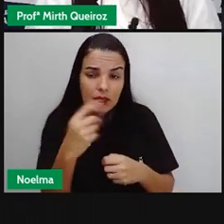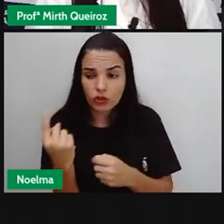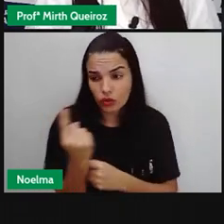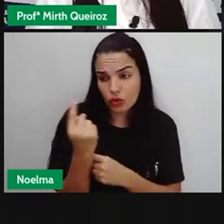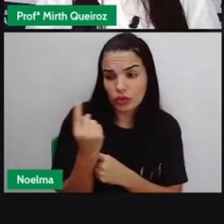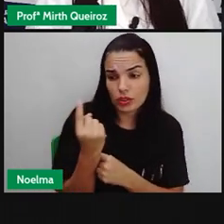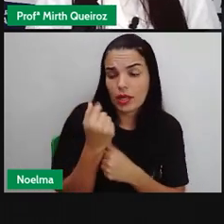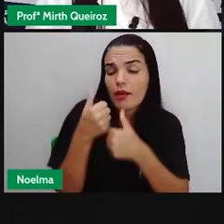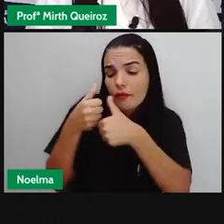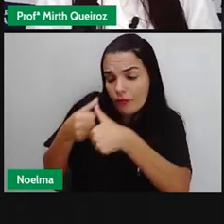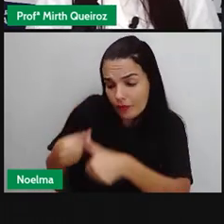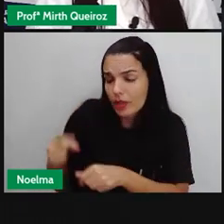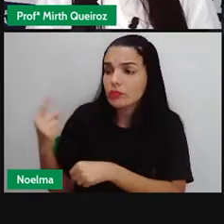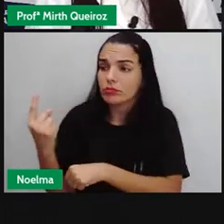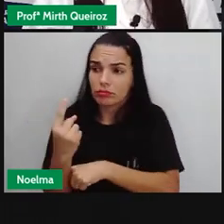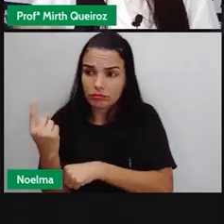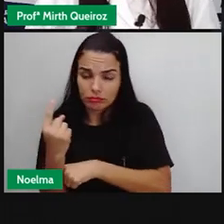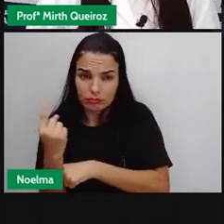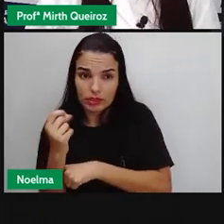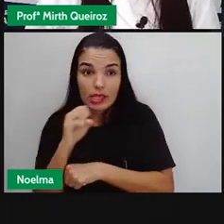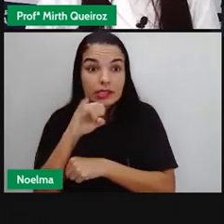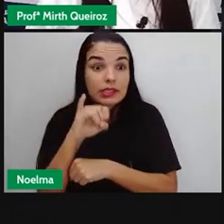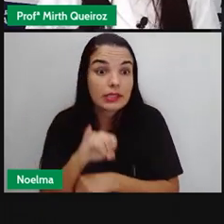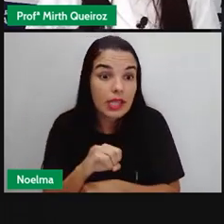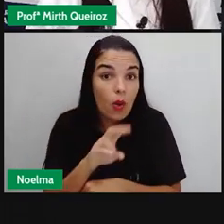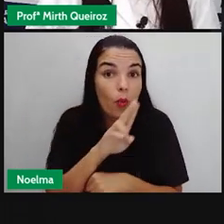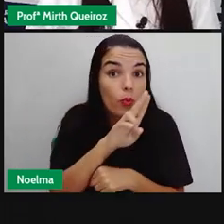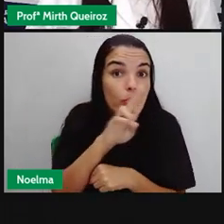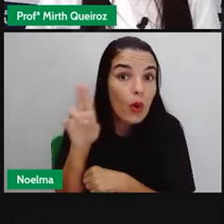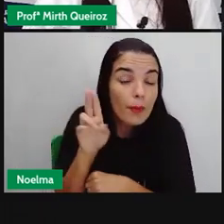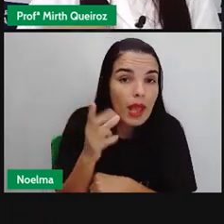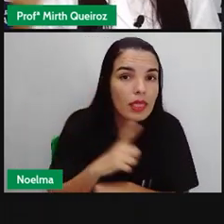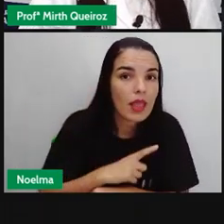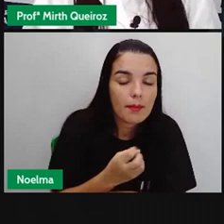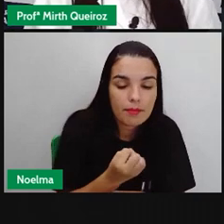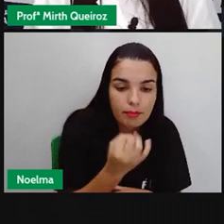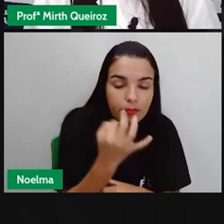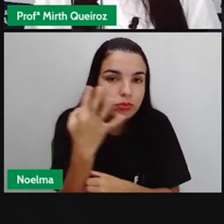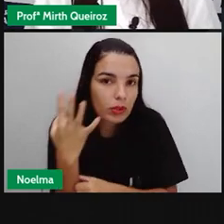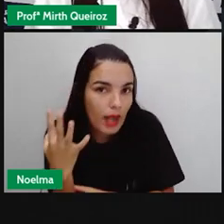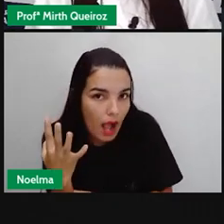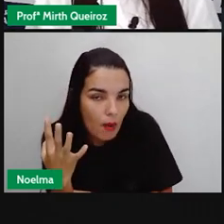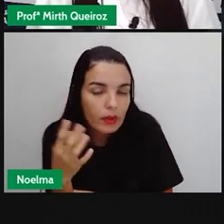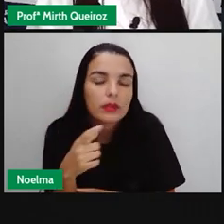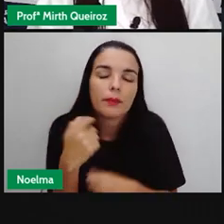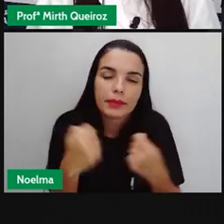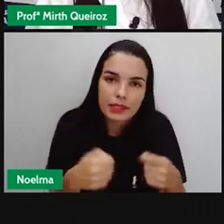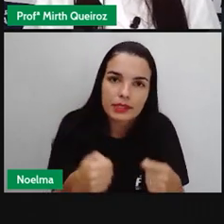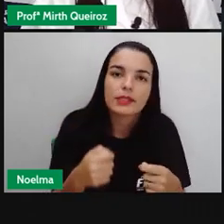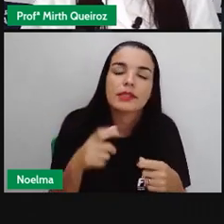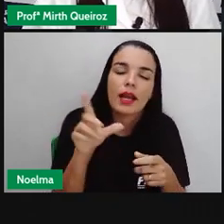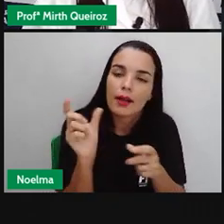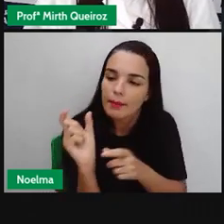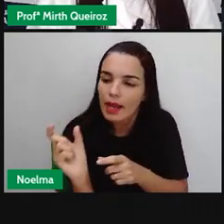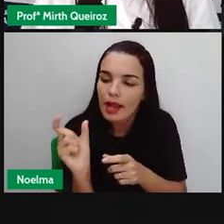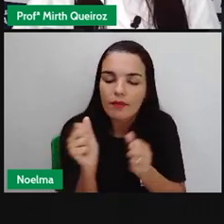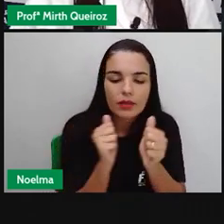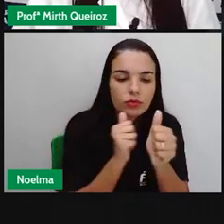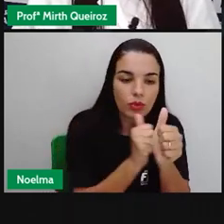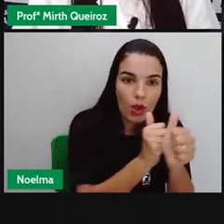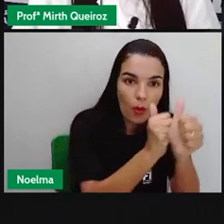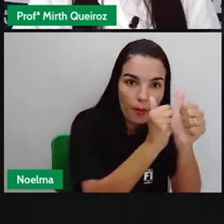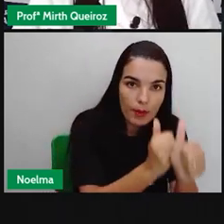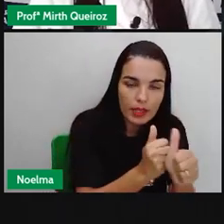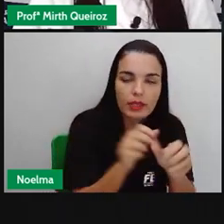vai permanecer no singular. Se esse nome está no plural, tem que passar essas palavras aí para o plural também.